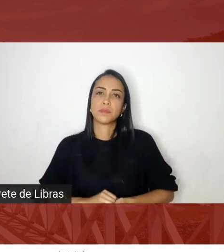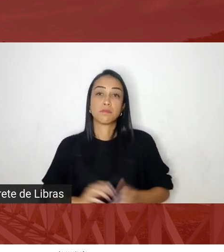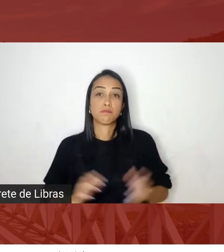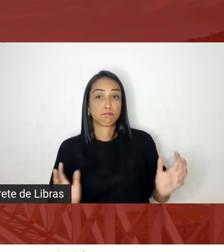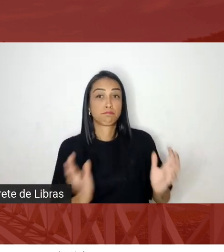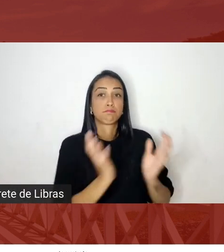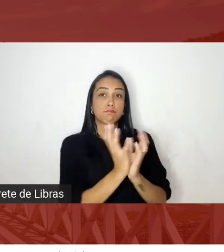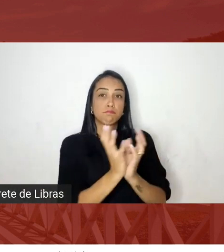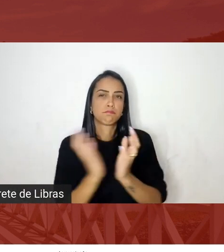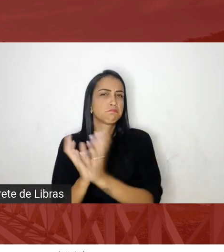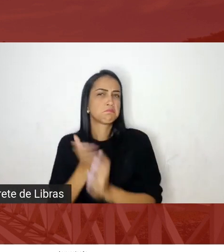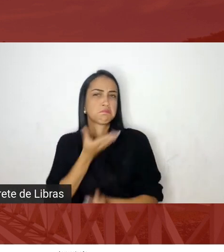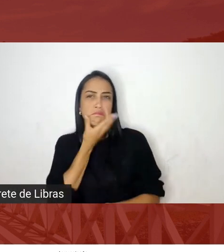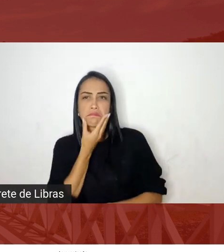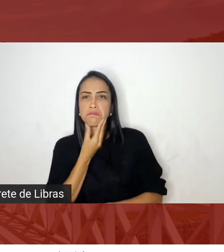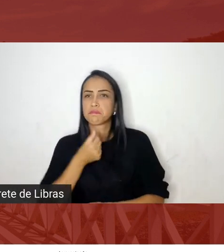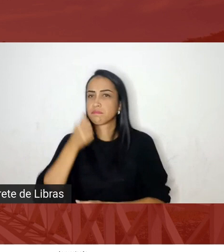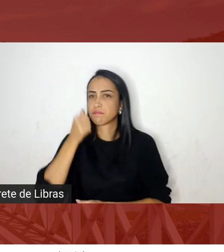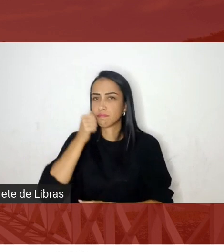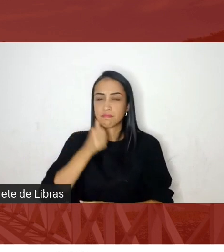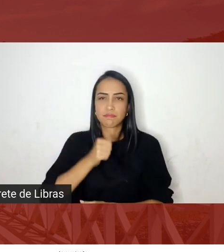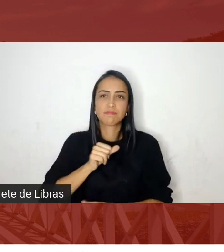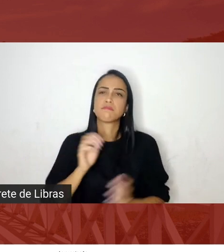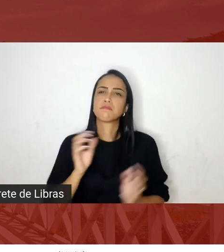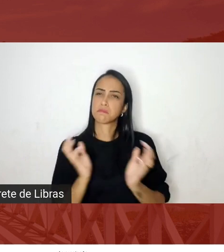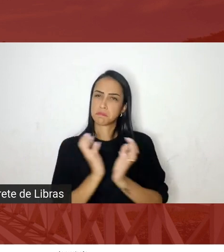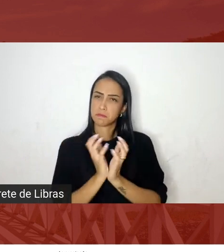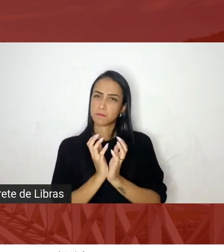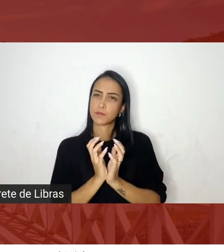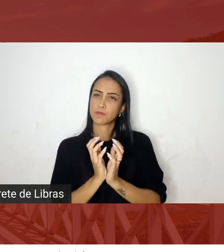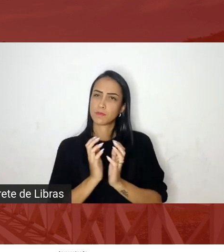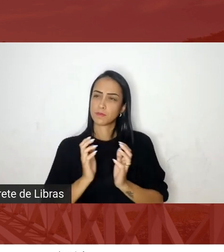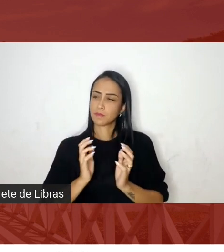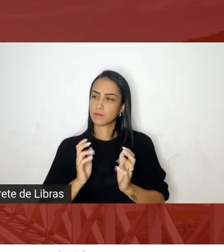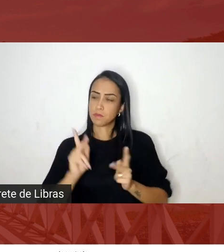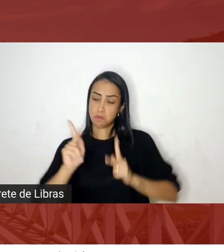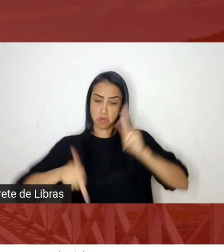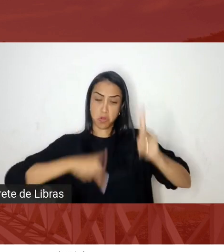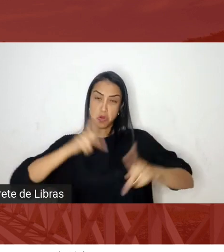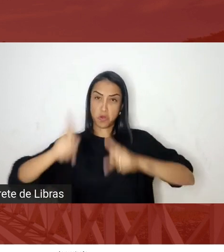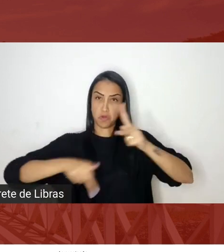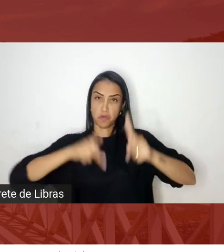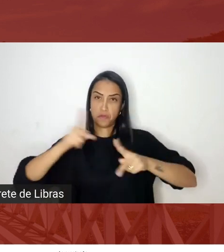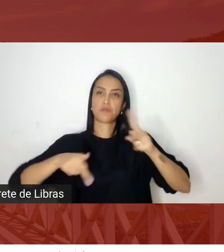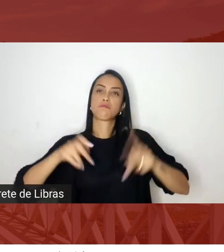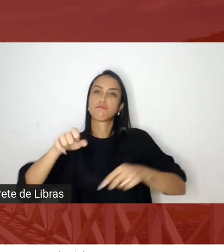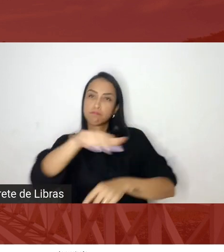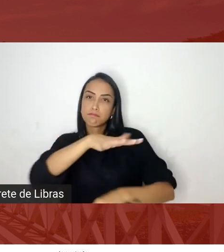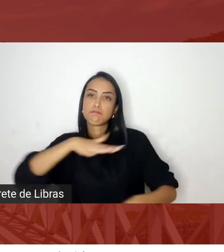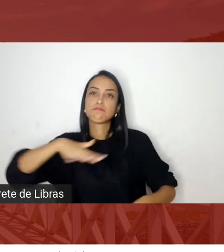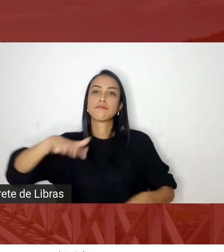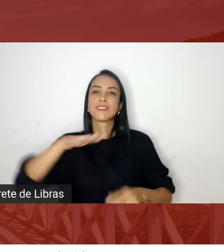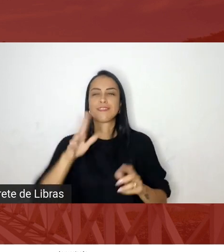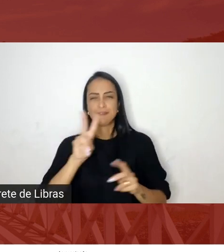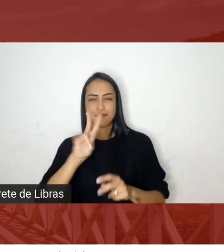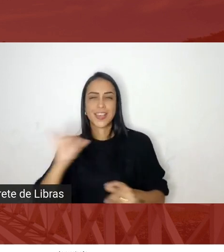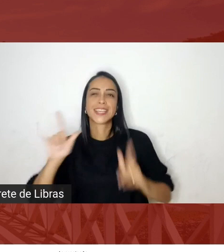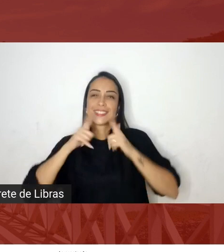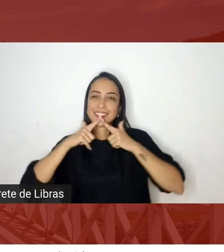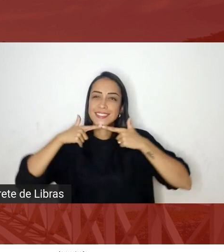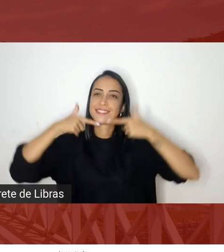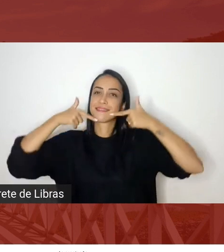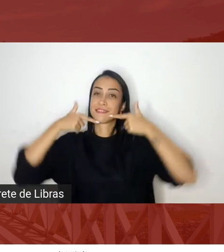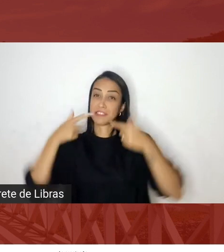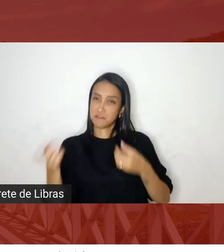homens e mulheres que compõem essa nação vão voltar a sorrir e vão voltar a celebrar porque nós vamos